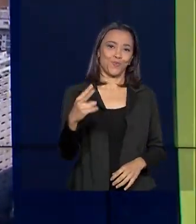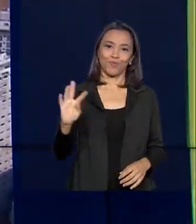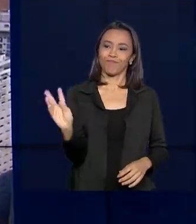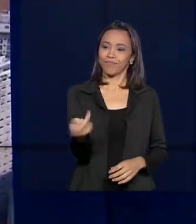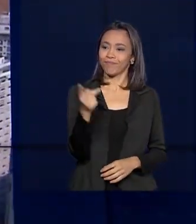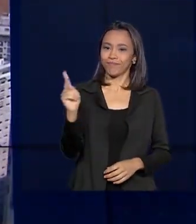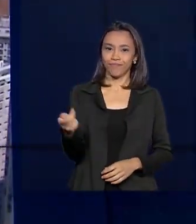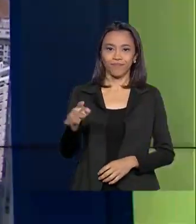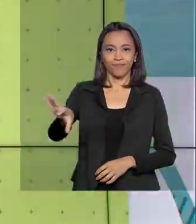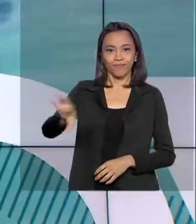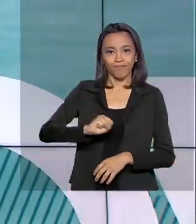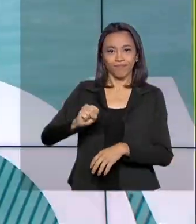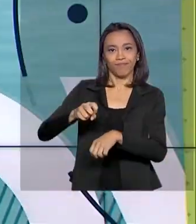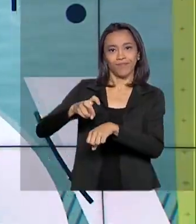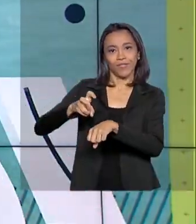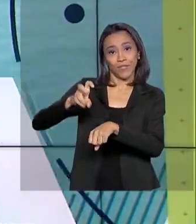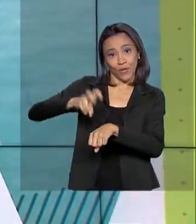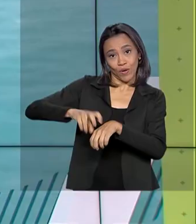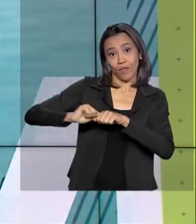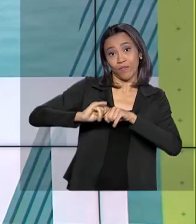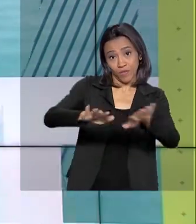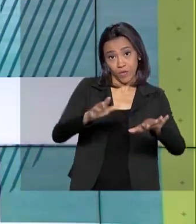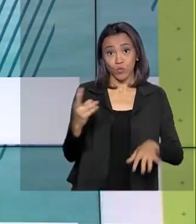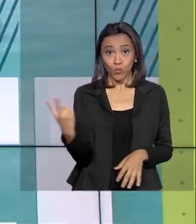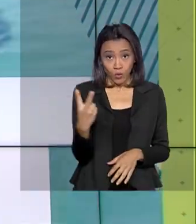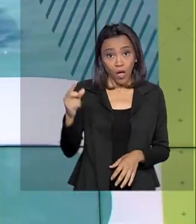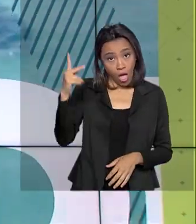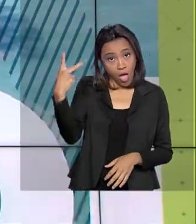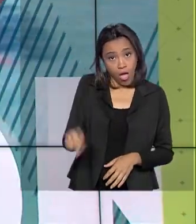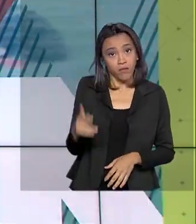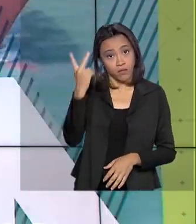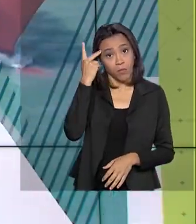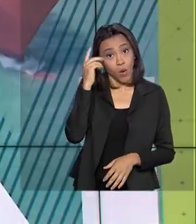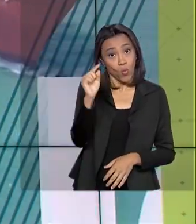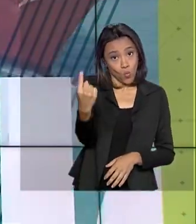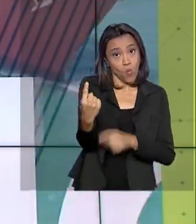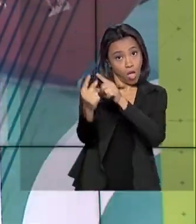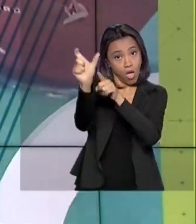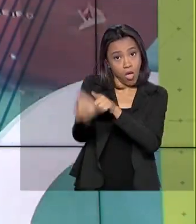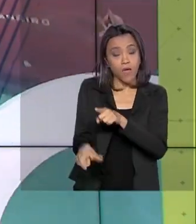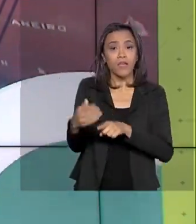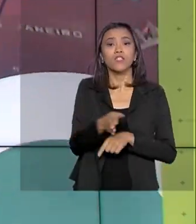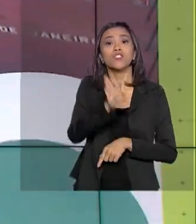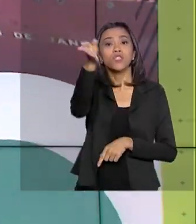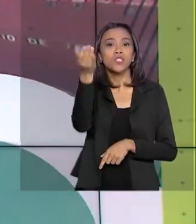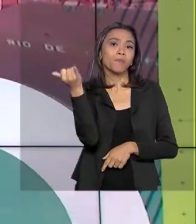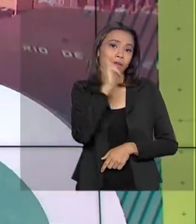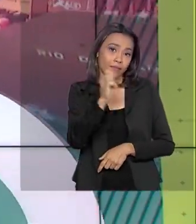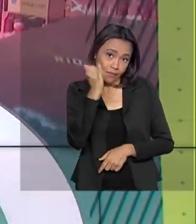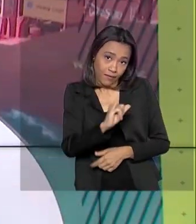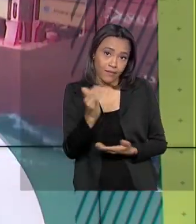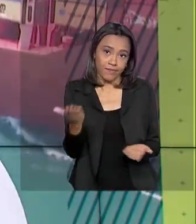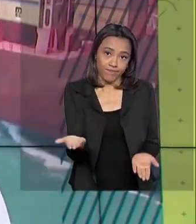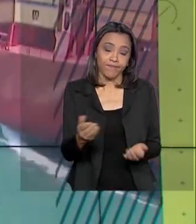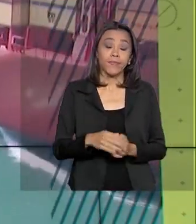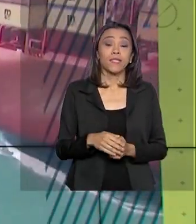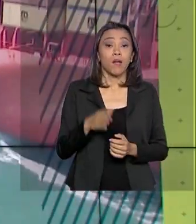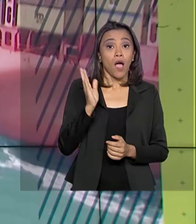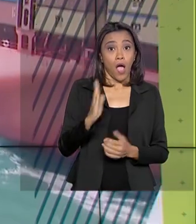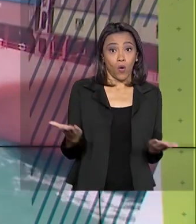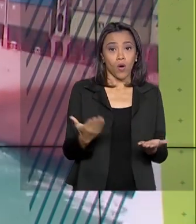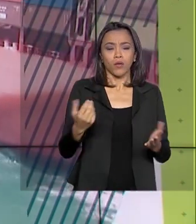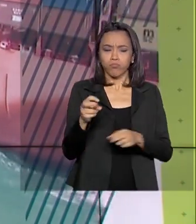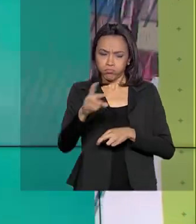paciente infectado também é de São Paulo e esteve na Itália, ou seja, é mais um caso importado. Até agora, são monitorados